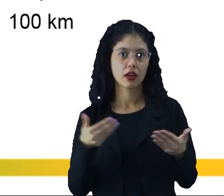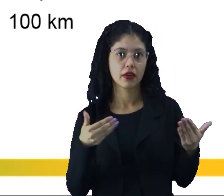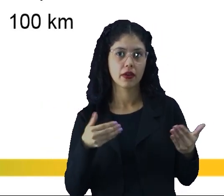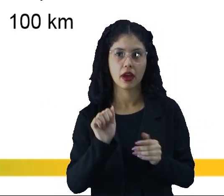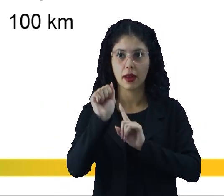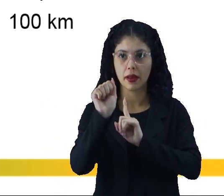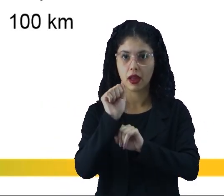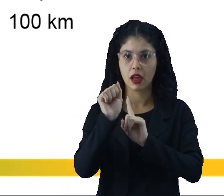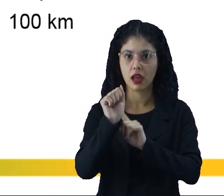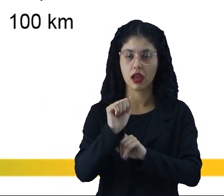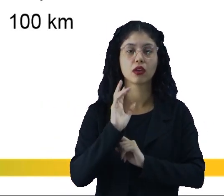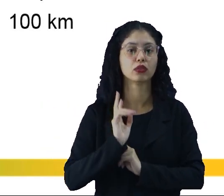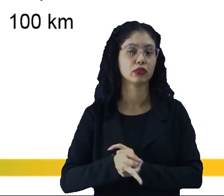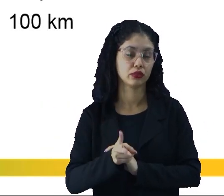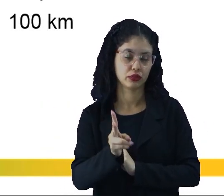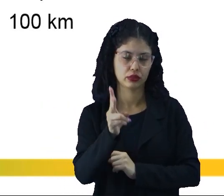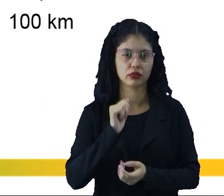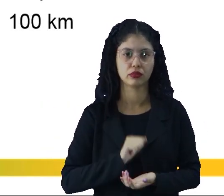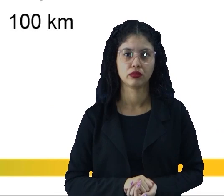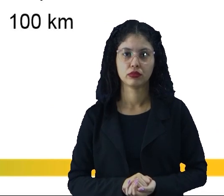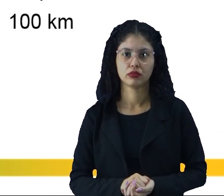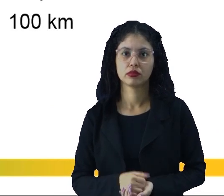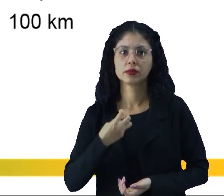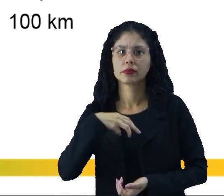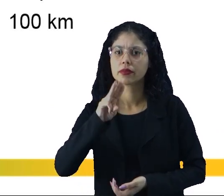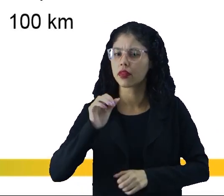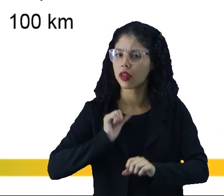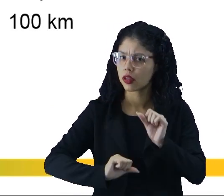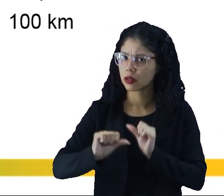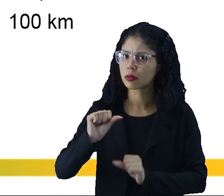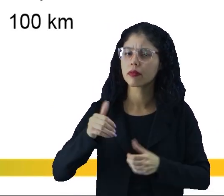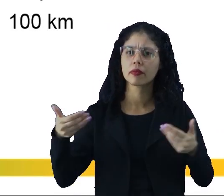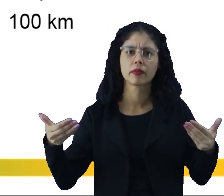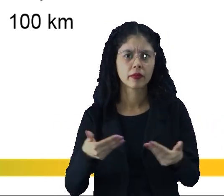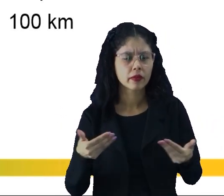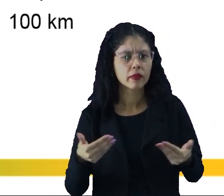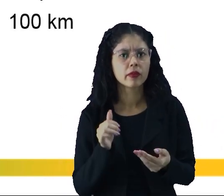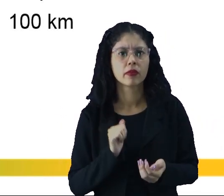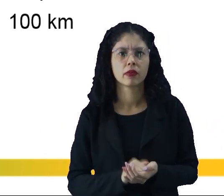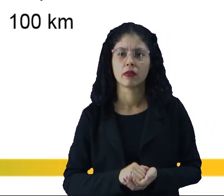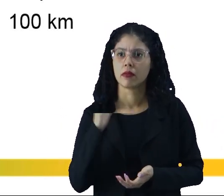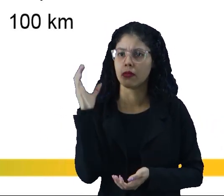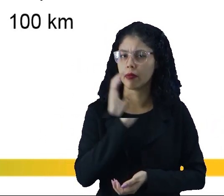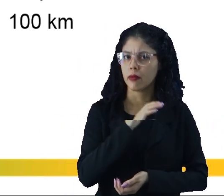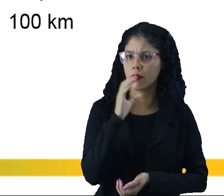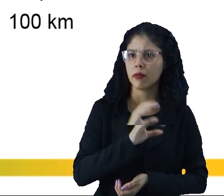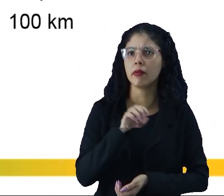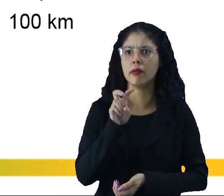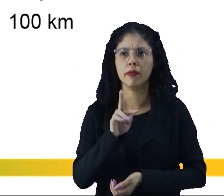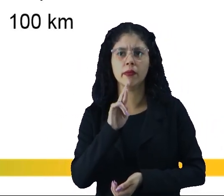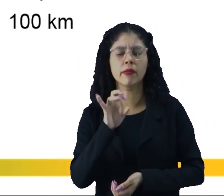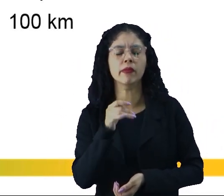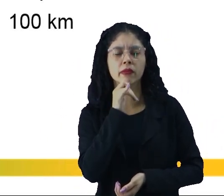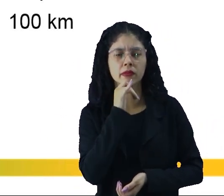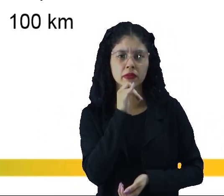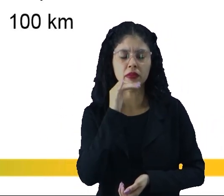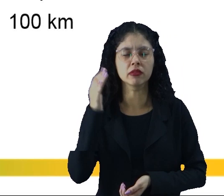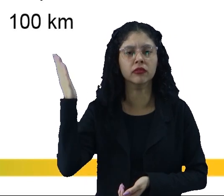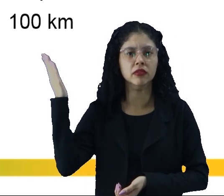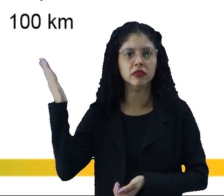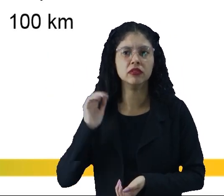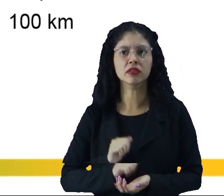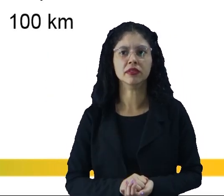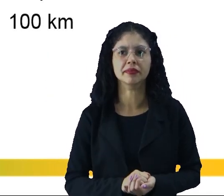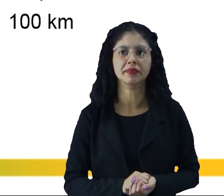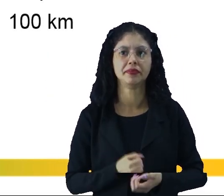aceleração é constante. Quem vai ser modificado agora? A velocidade. Como exemplo, mais uma